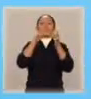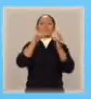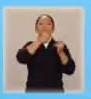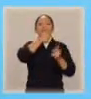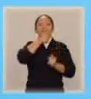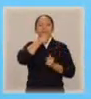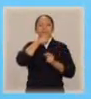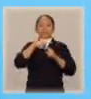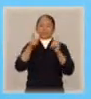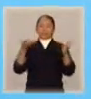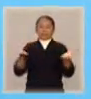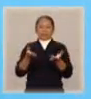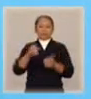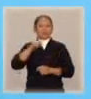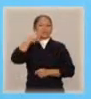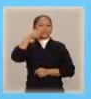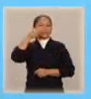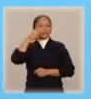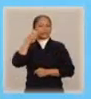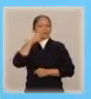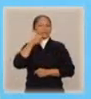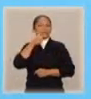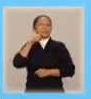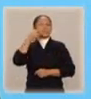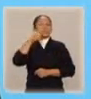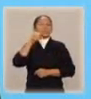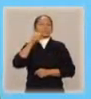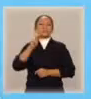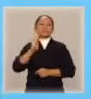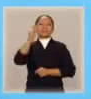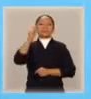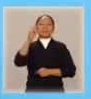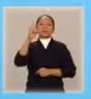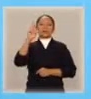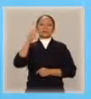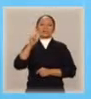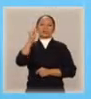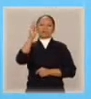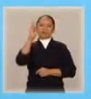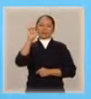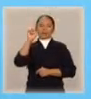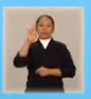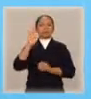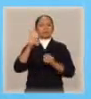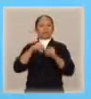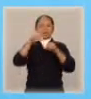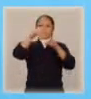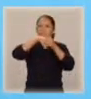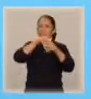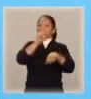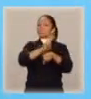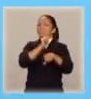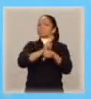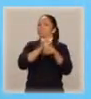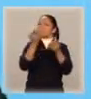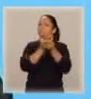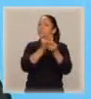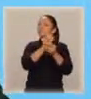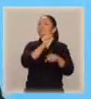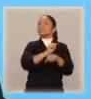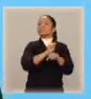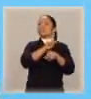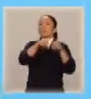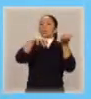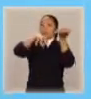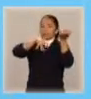De autoria da senadora Cátia Abreu, o projeto já foi encaminhado para votação na Câmara dos Deputados. Para a